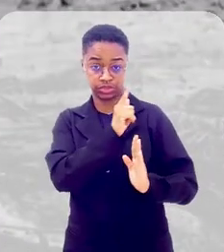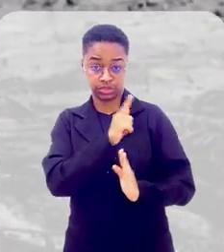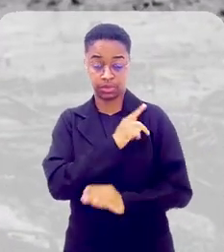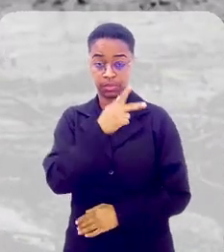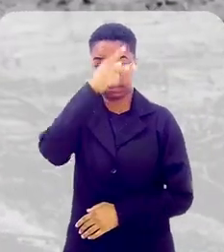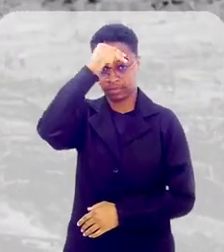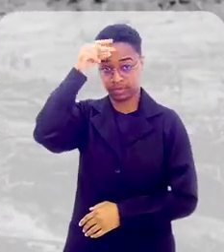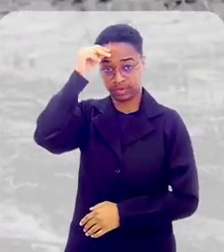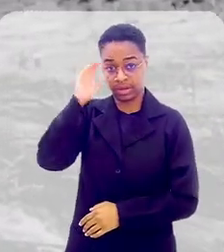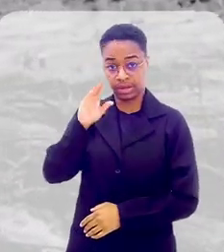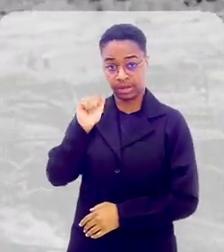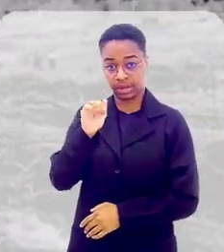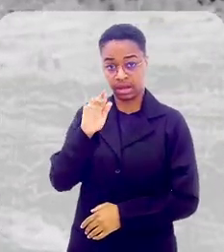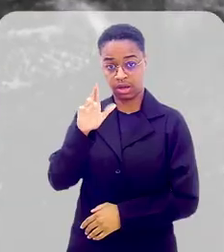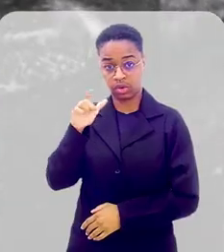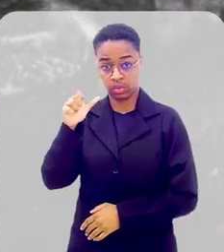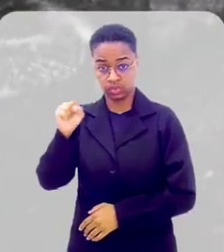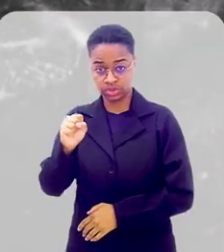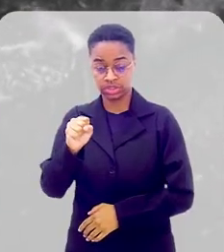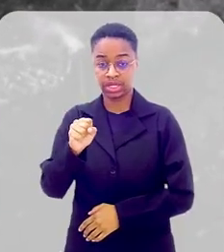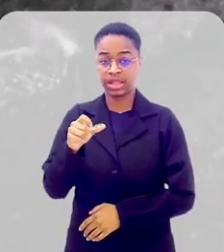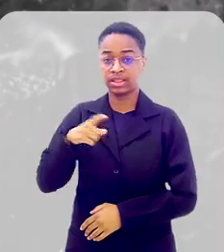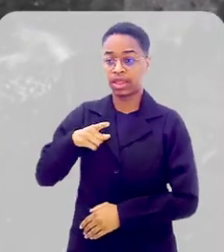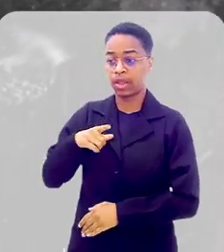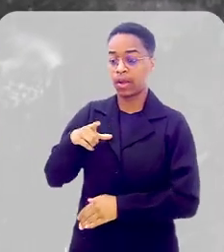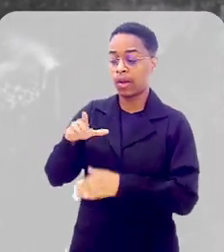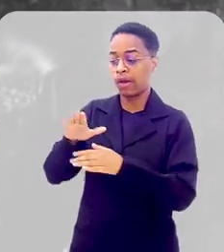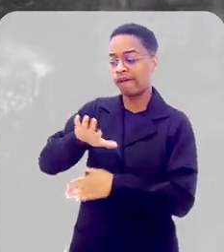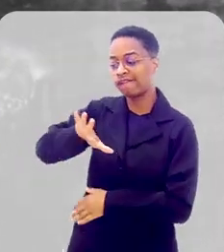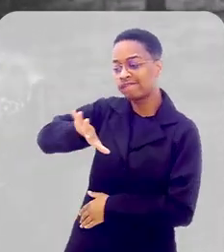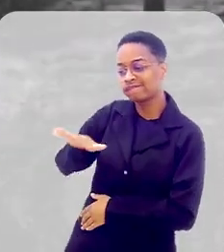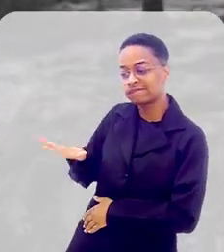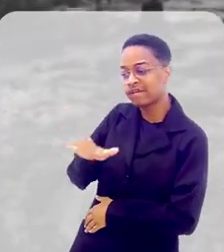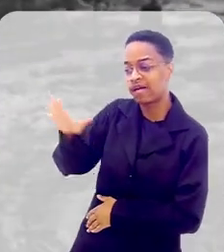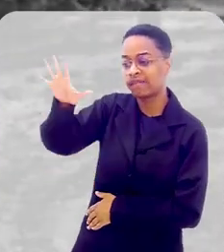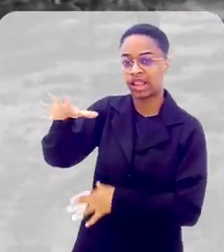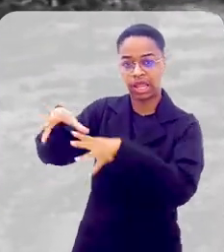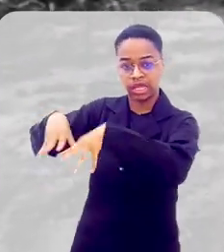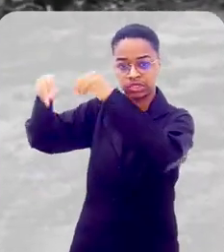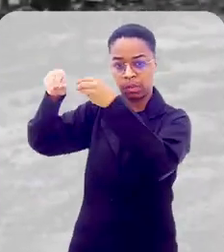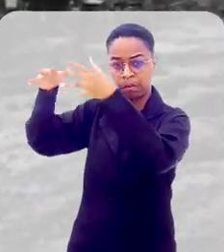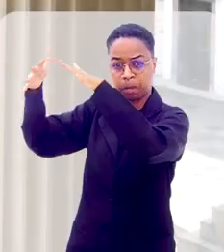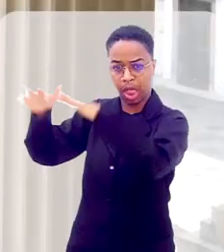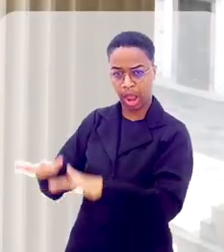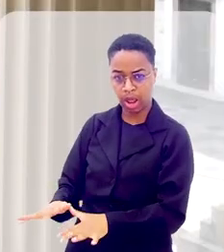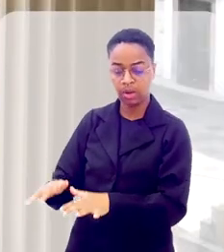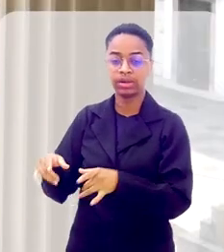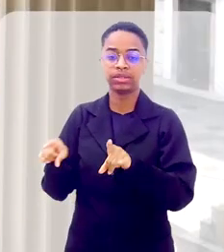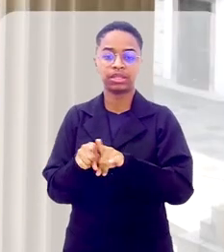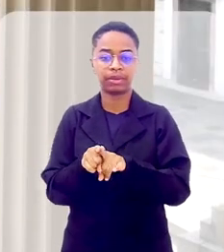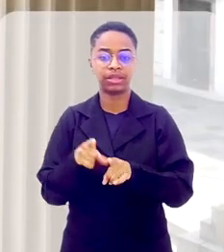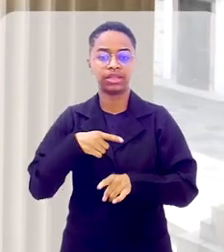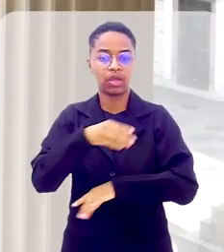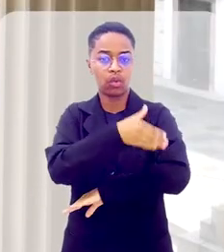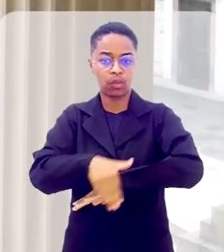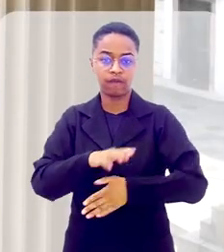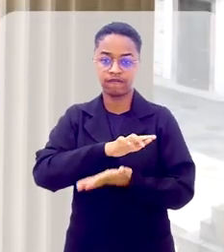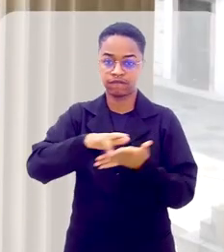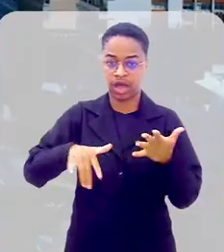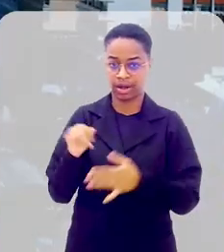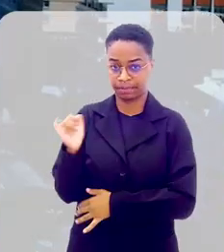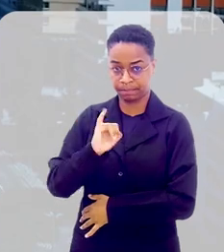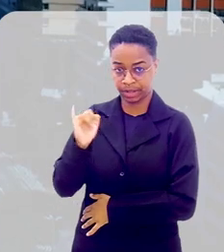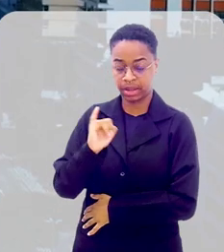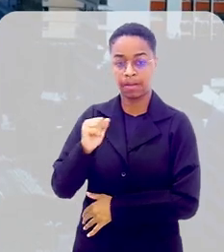prefeito, Carlos Sampaio, o mesmo prefeito que demoliu o Morro do Castelo, diversas ruas do bairro de Ipanema, foram